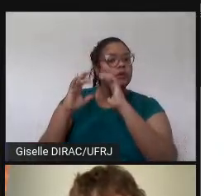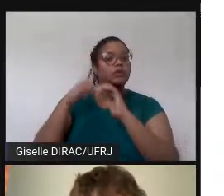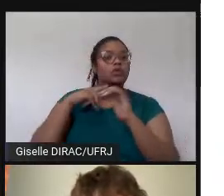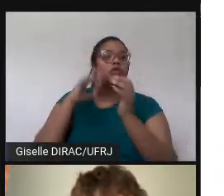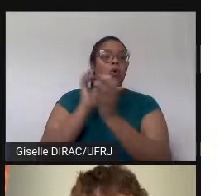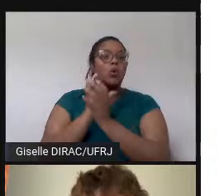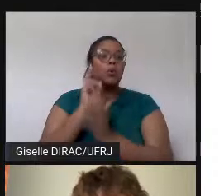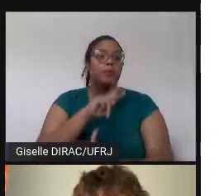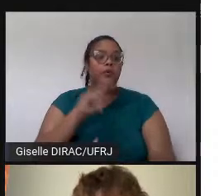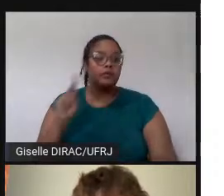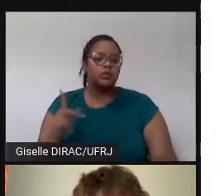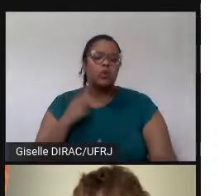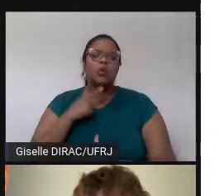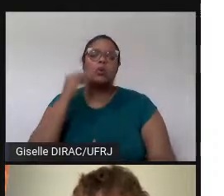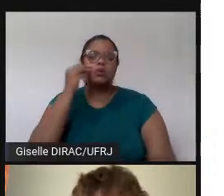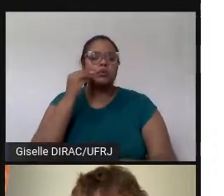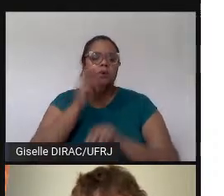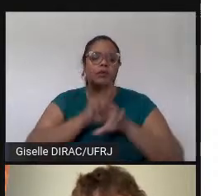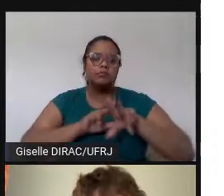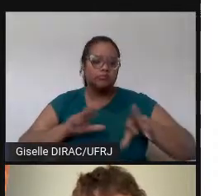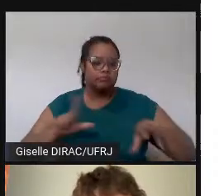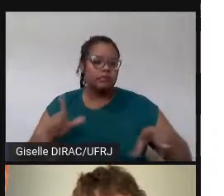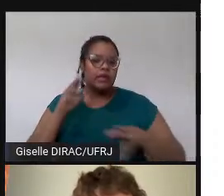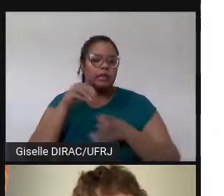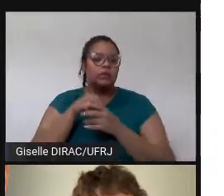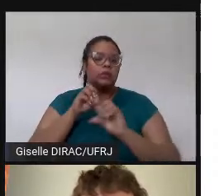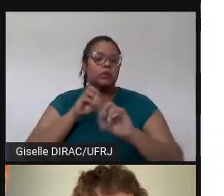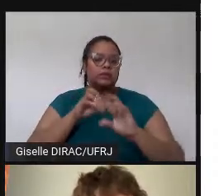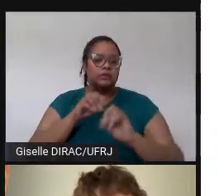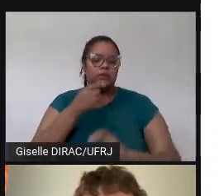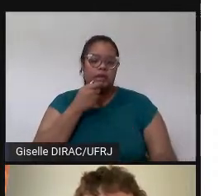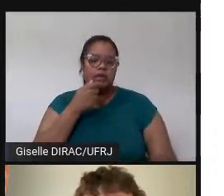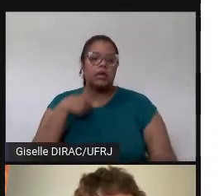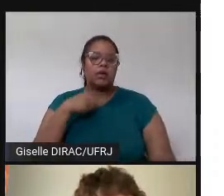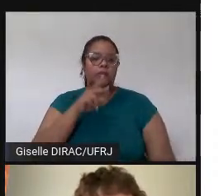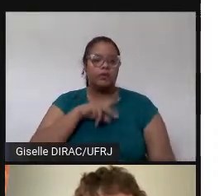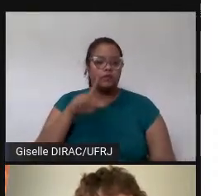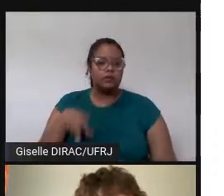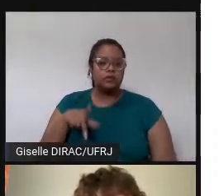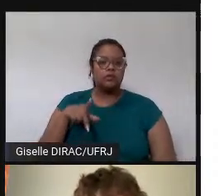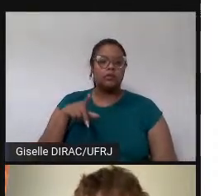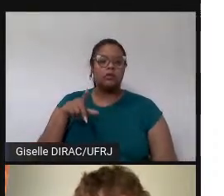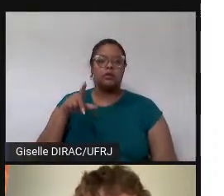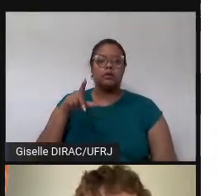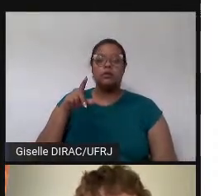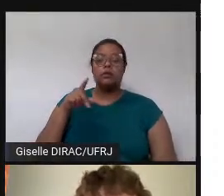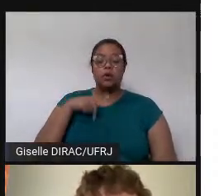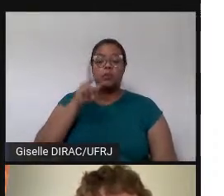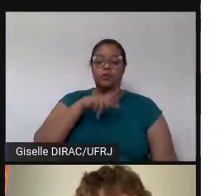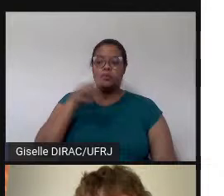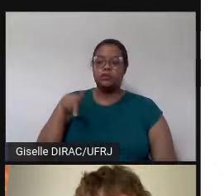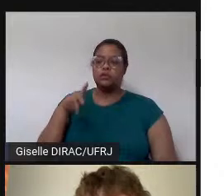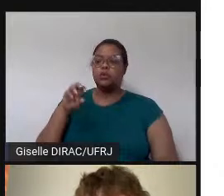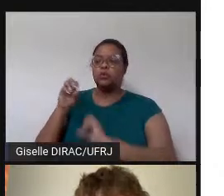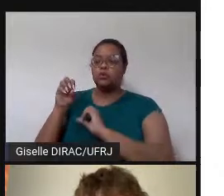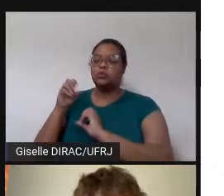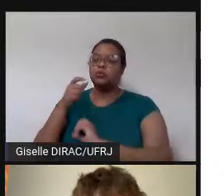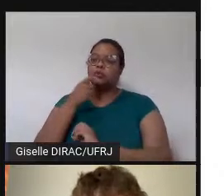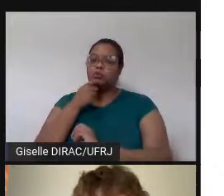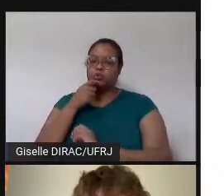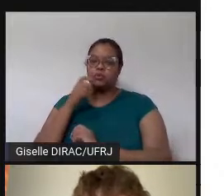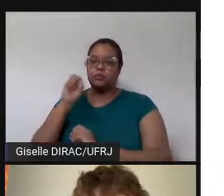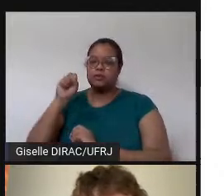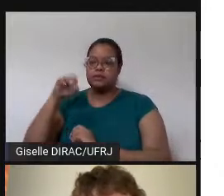com uma experiência bem diversa no ensino de inglês. Eu fui professor no idioma sem fronteiras, então tive muita experiência com o ensino de inglês